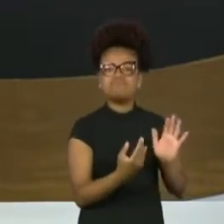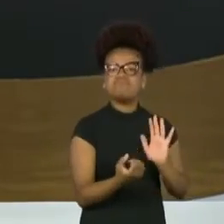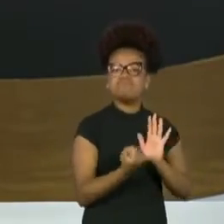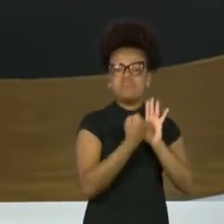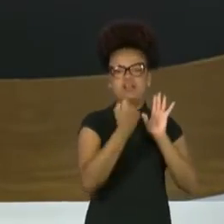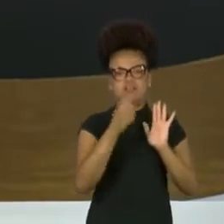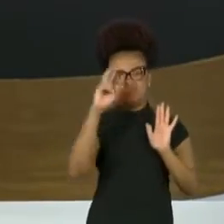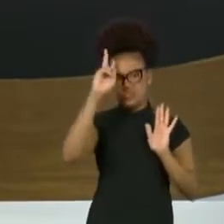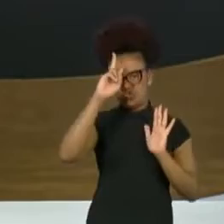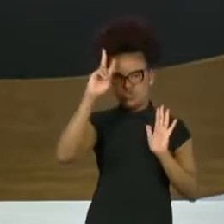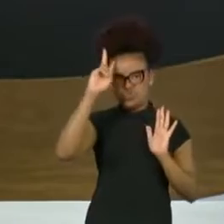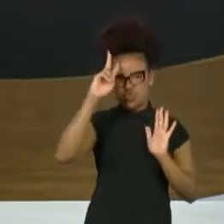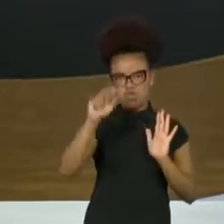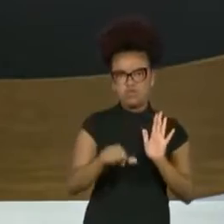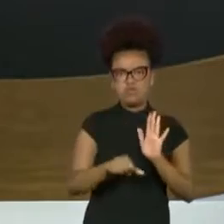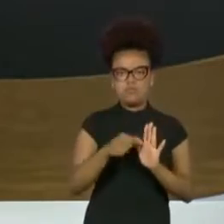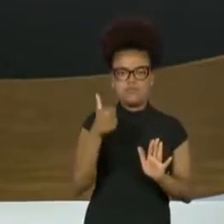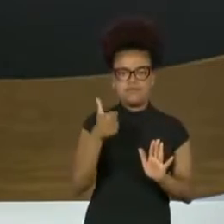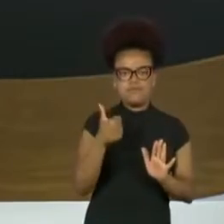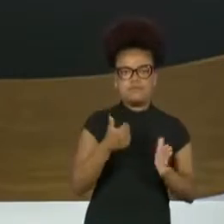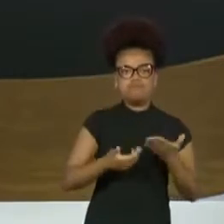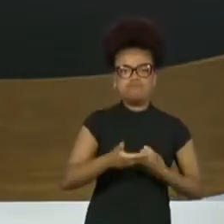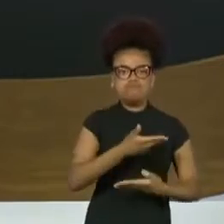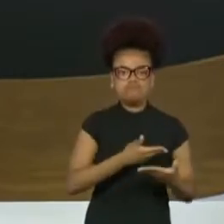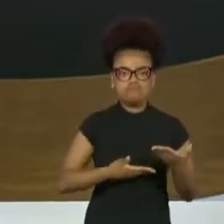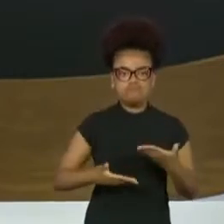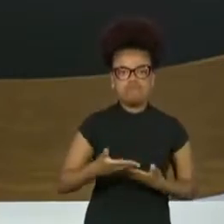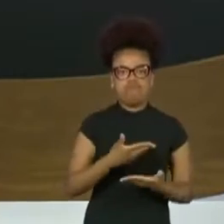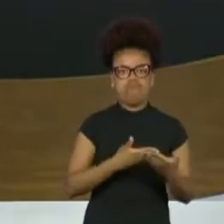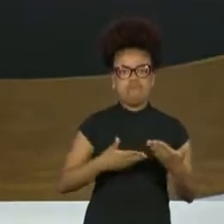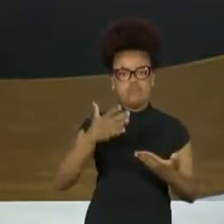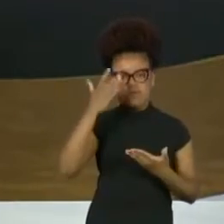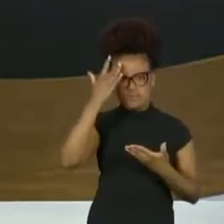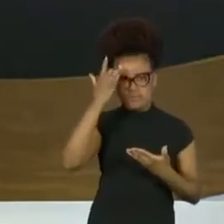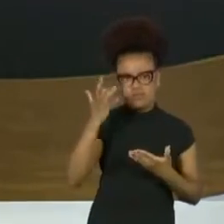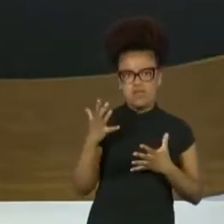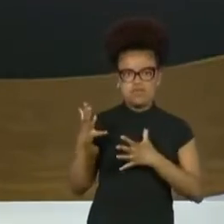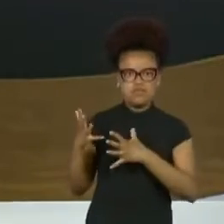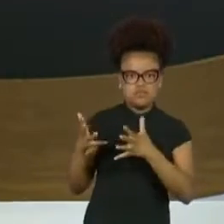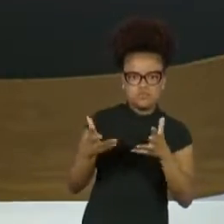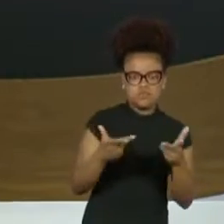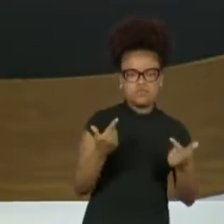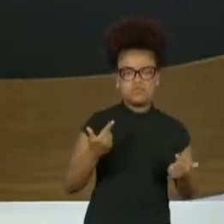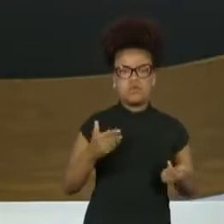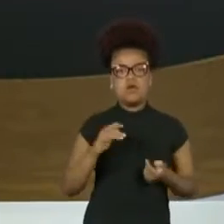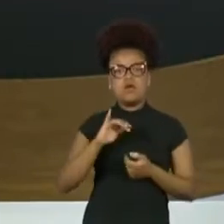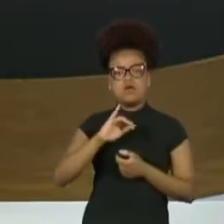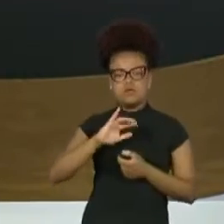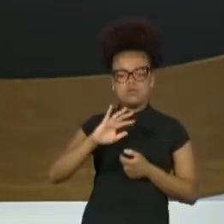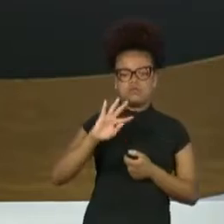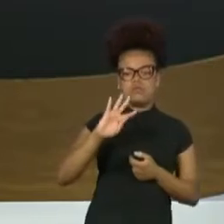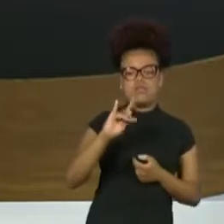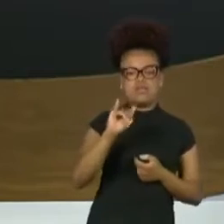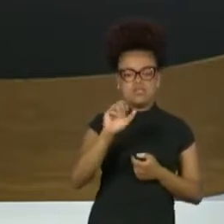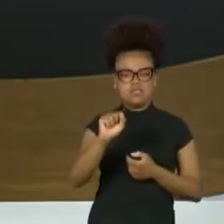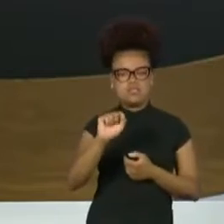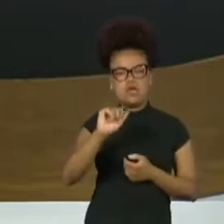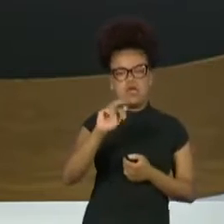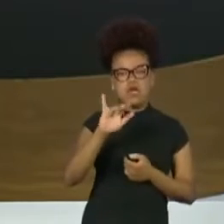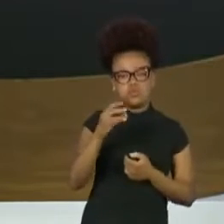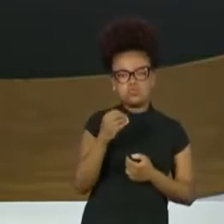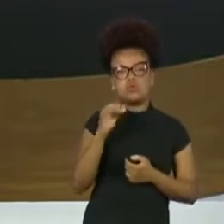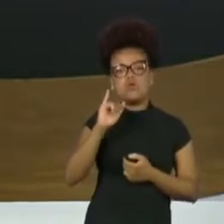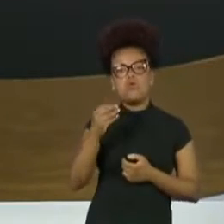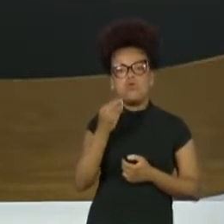está no Roda Viva. Eu me agradeço aqui aos meus parceiros de bancada. Thaís Araújo, Joyce Ribeiro, Silvia